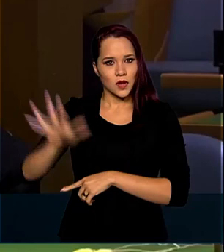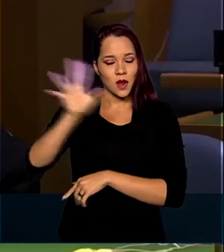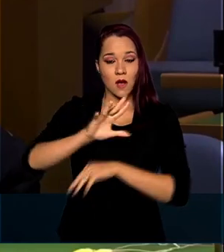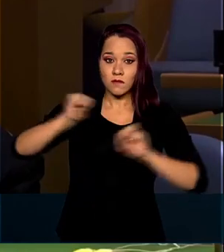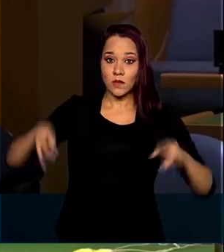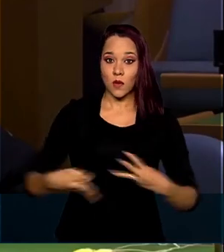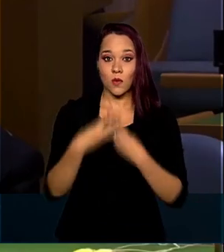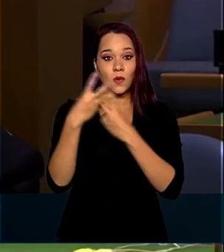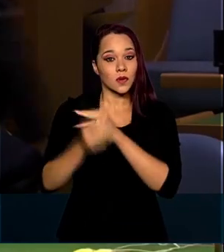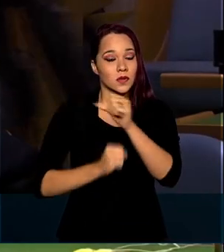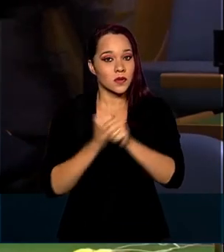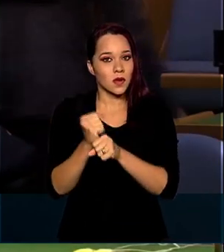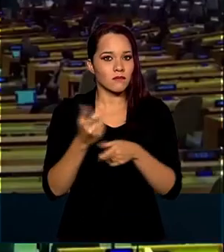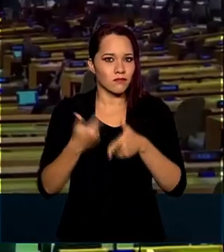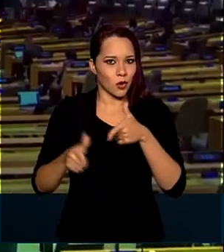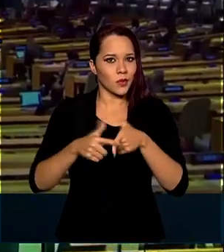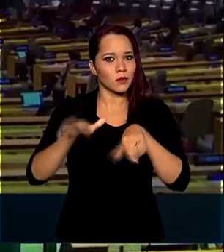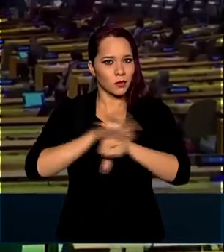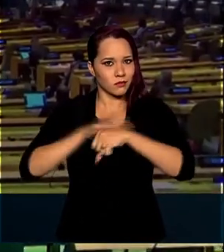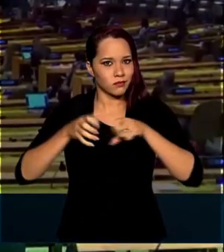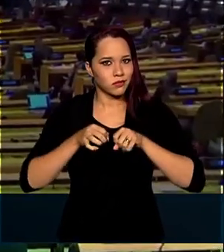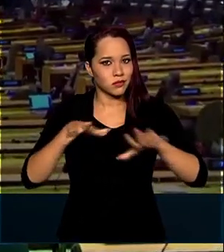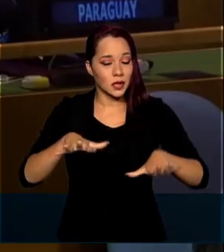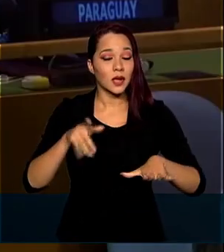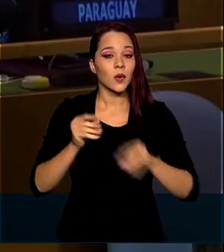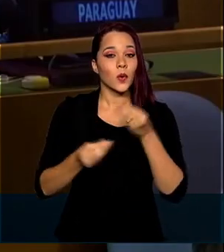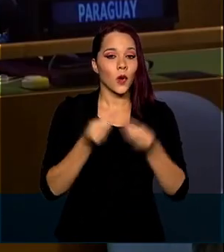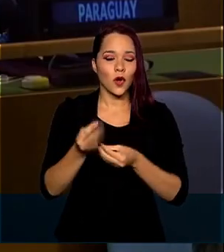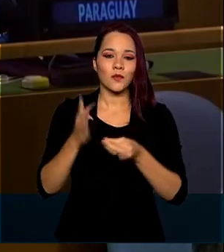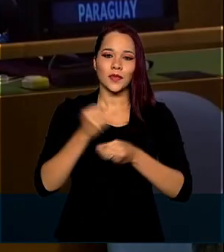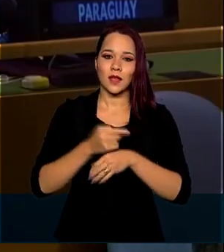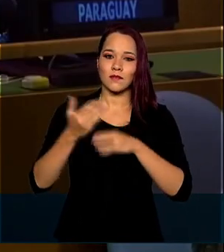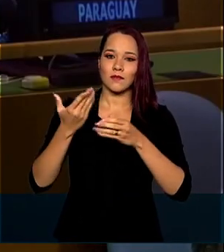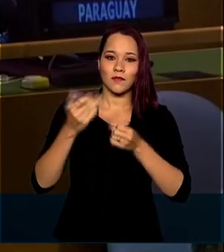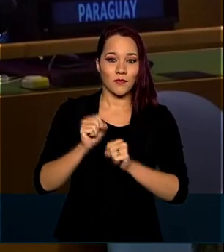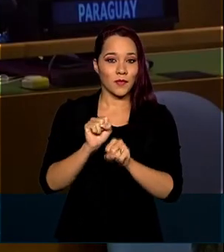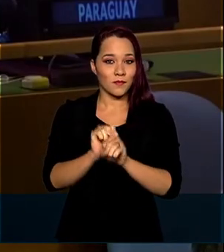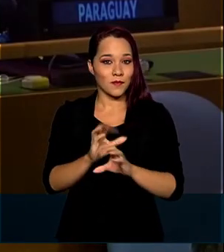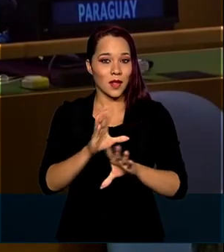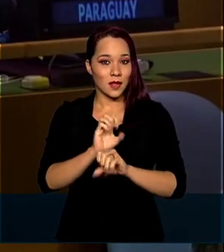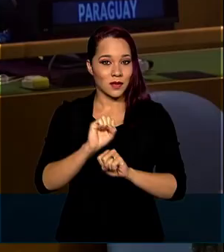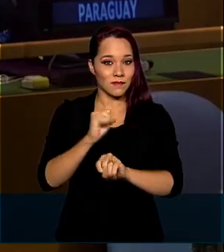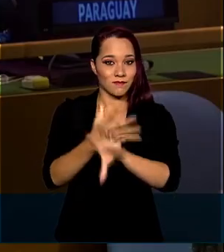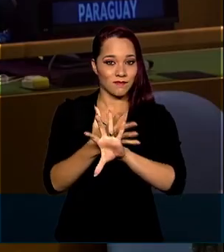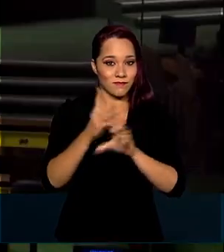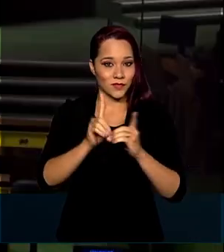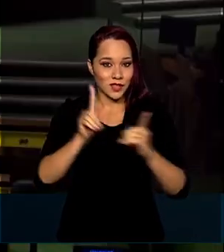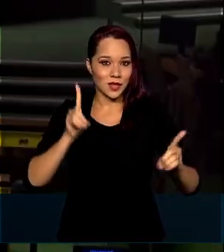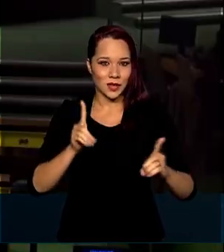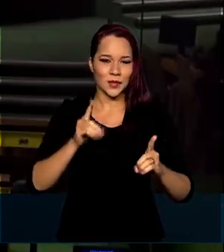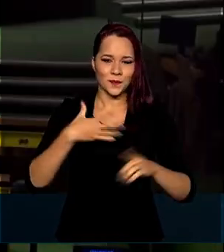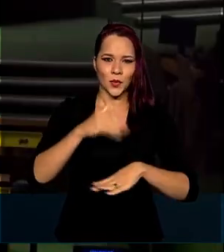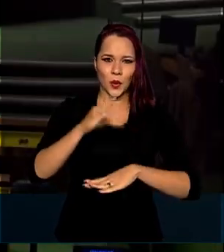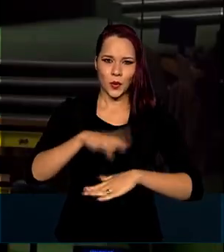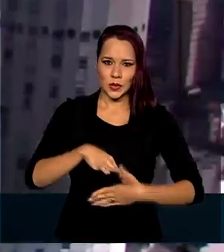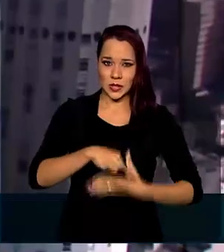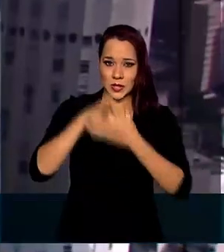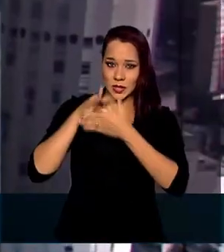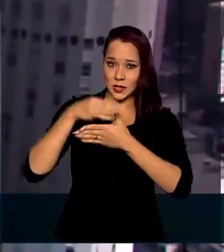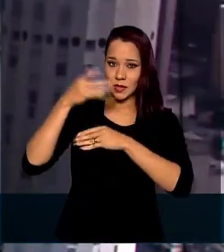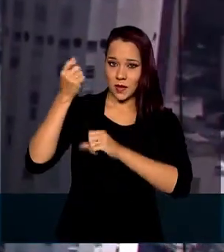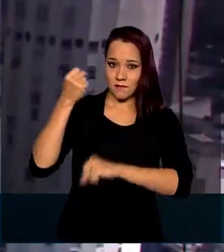que neste ano, devido à pandemia, está sendo realizada de forma virtual. Os líderes mundiais gravaram as declarações.